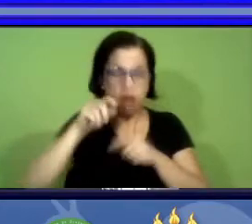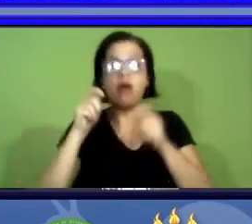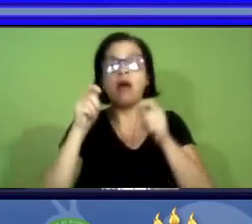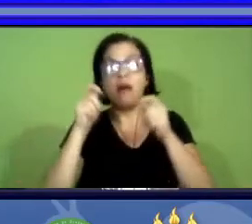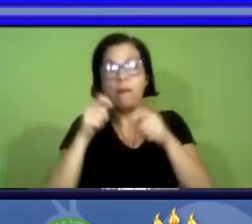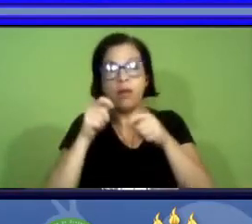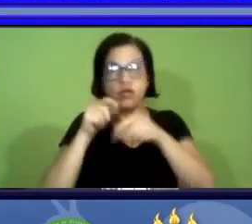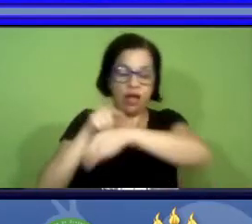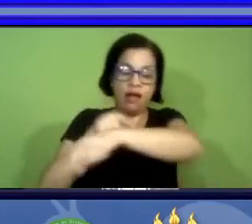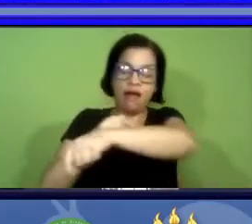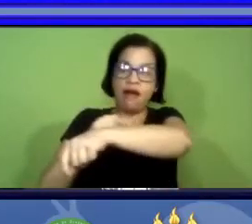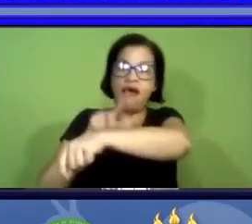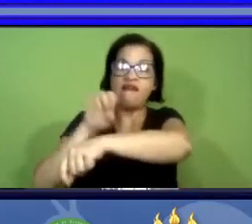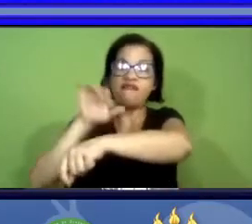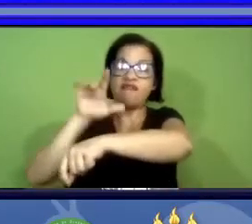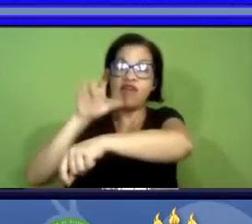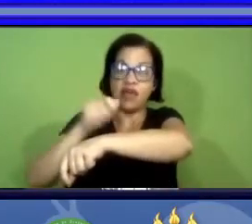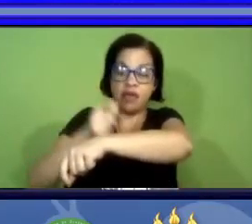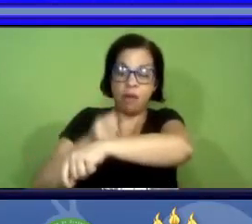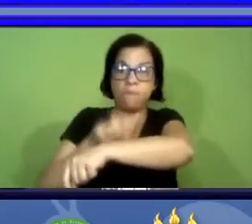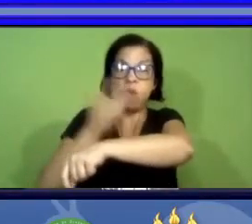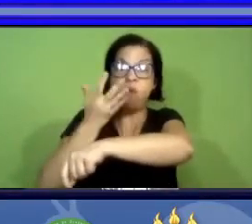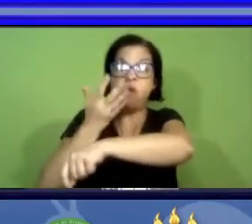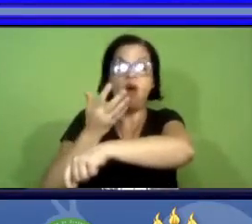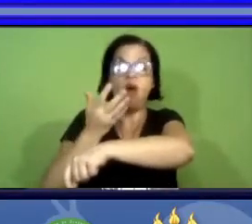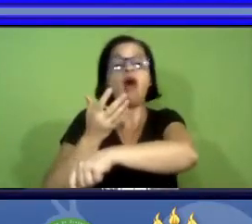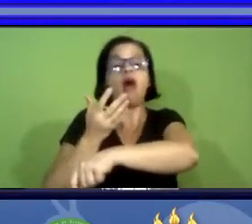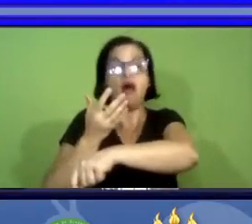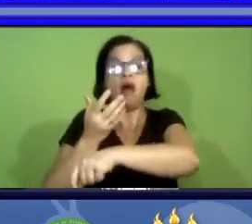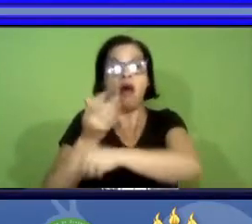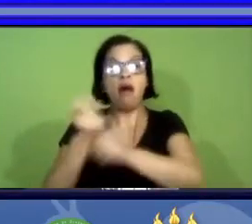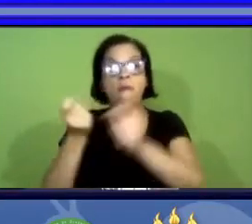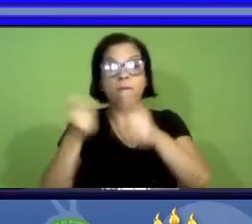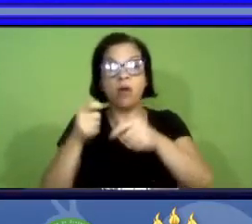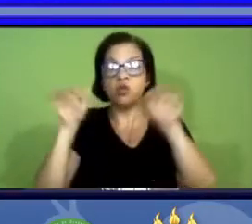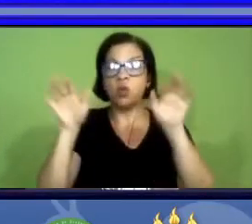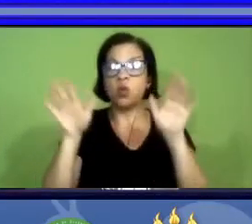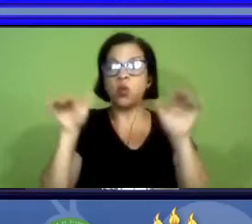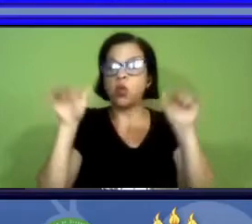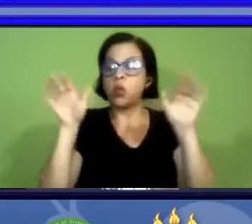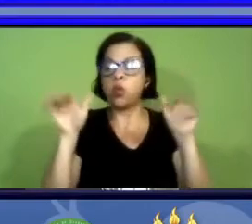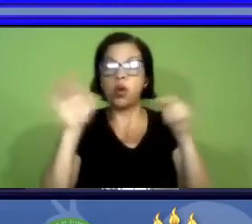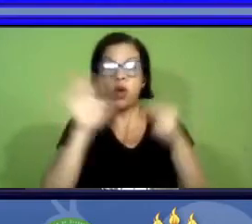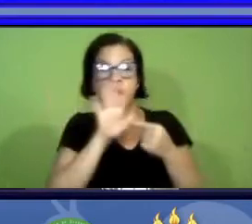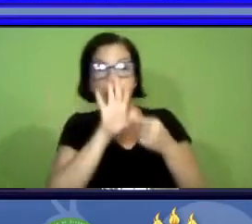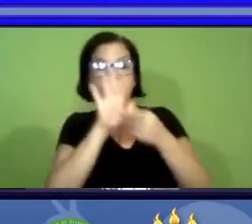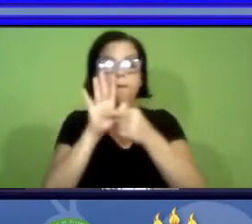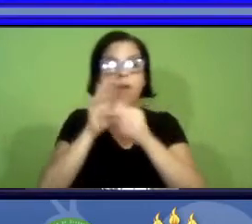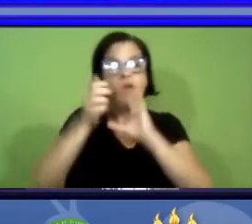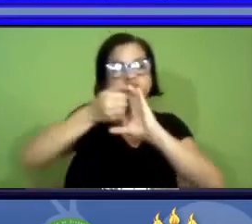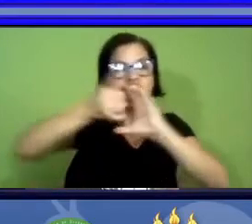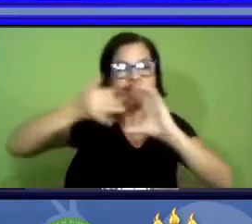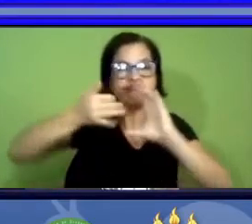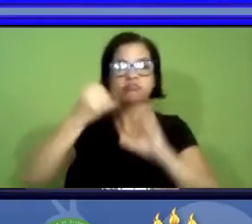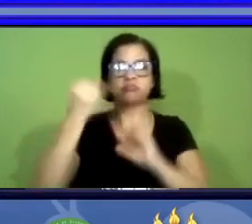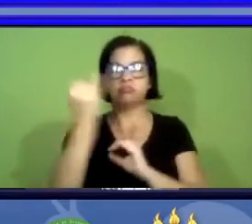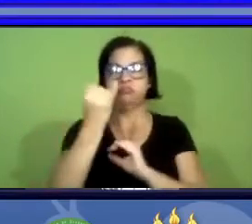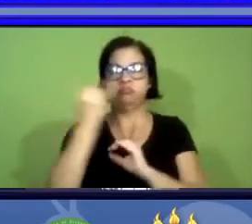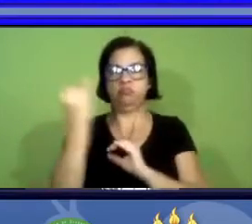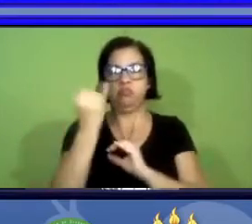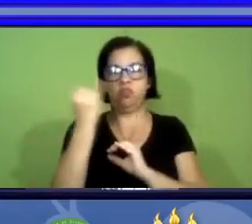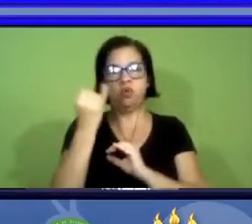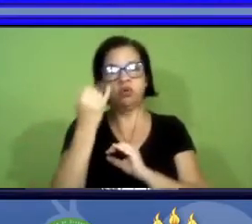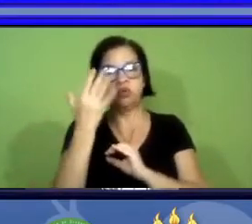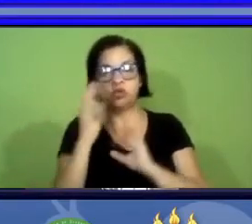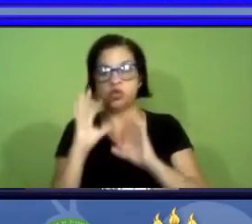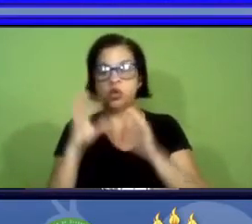veias das asas sejam realçadas e que isso também mostra bastante caracteres importantes para